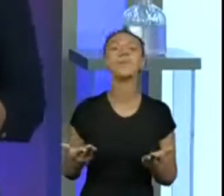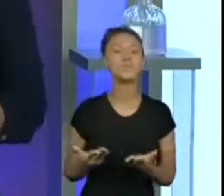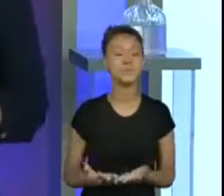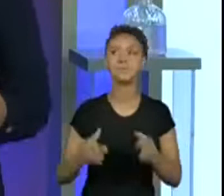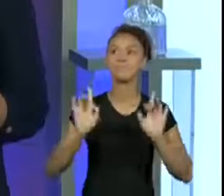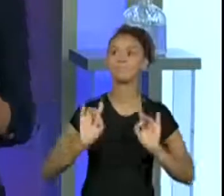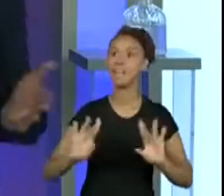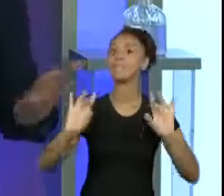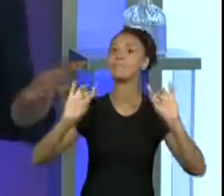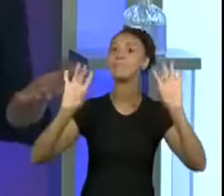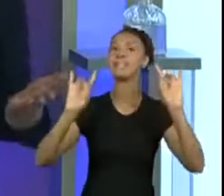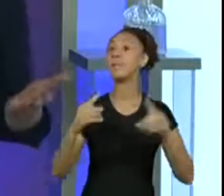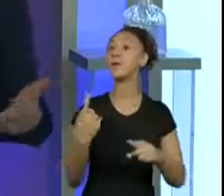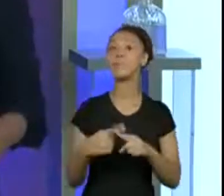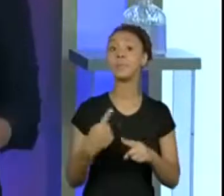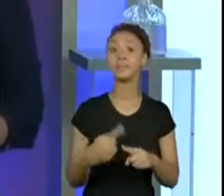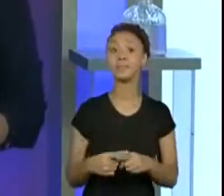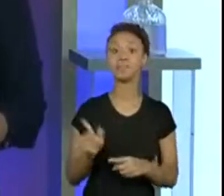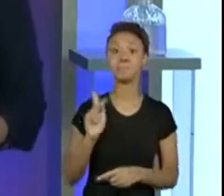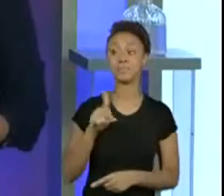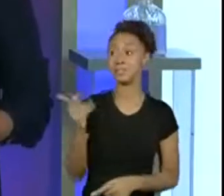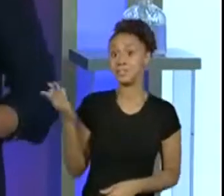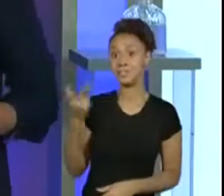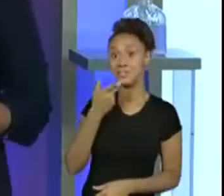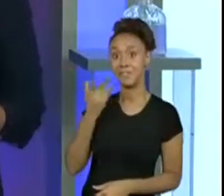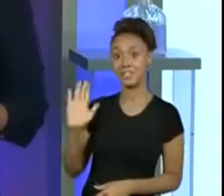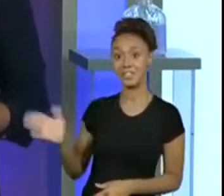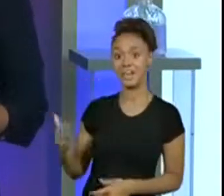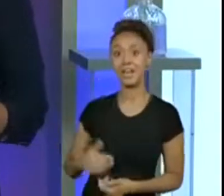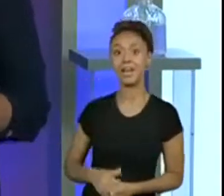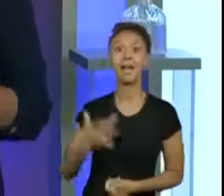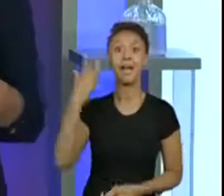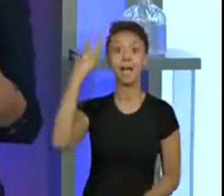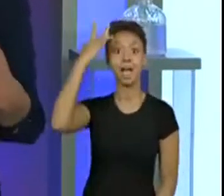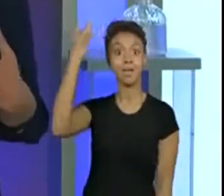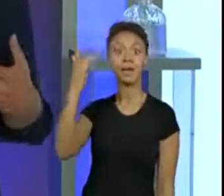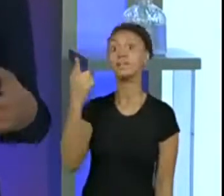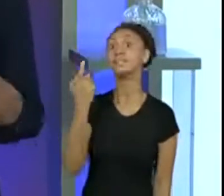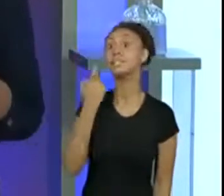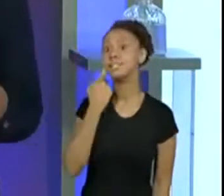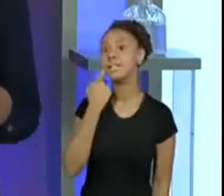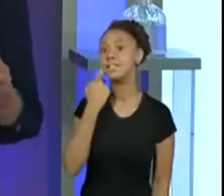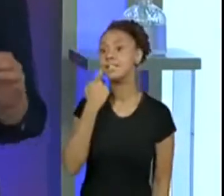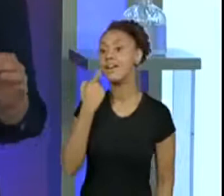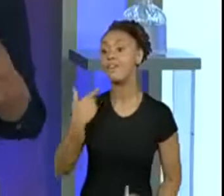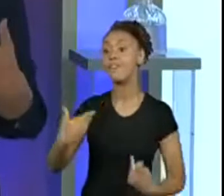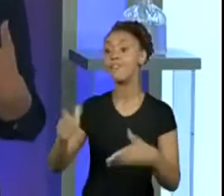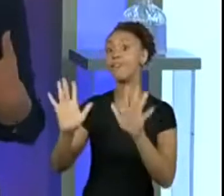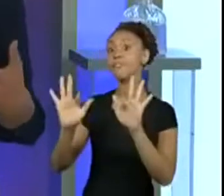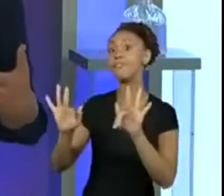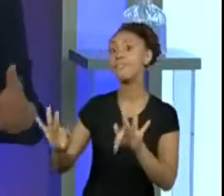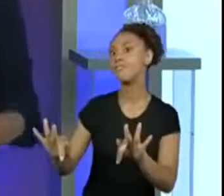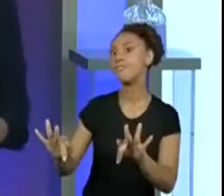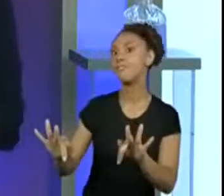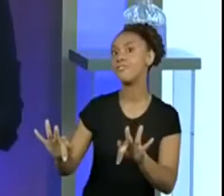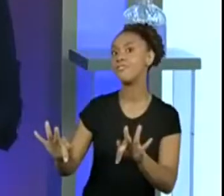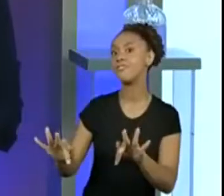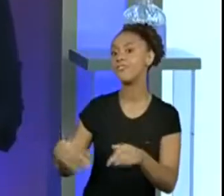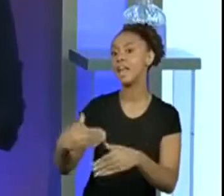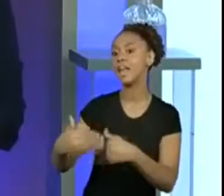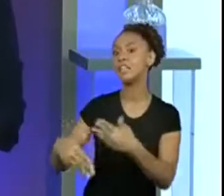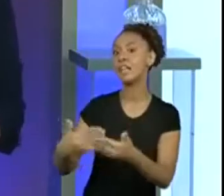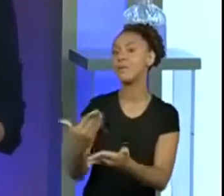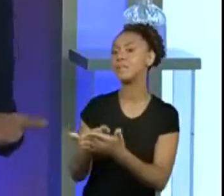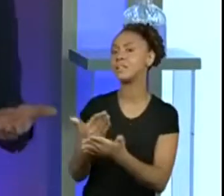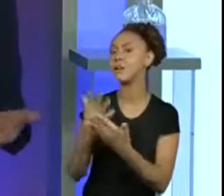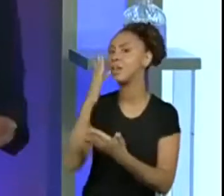mas muito especial. Porque como a professora Ana Paula disse, amanhã é sexta-feira e a gente vai encerrar com chave de ouro essa sequência tão